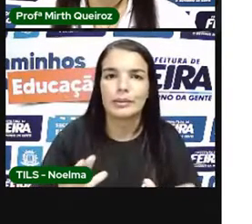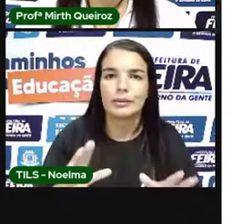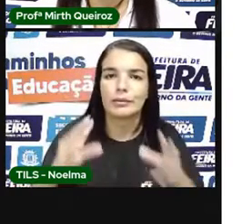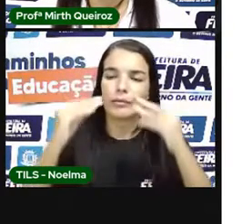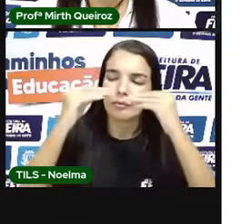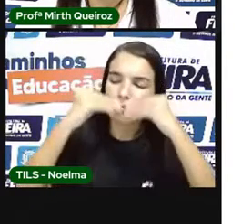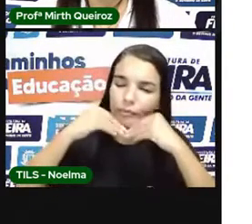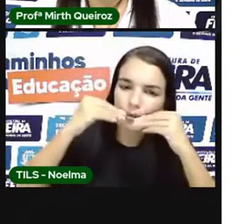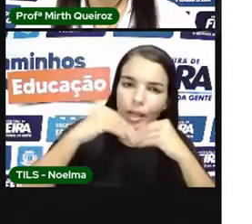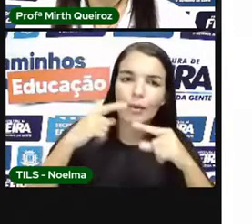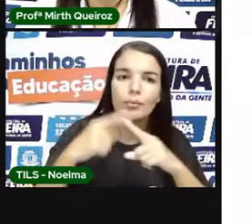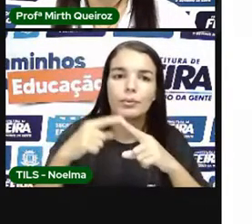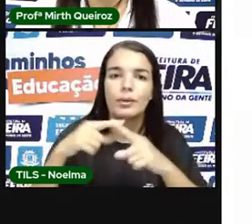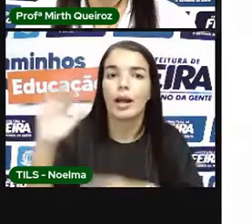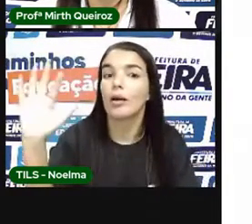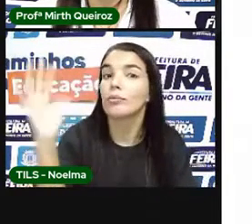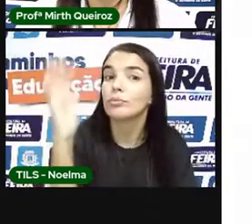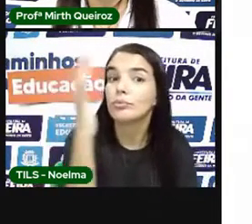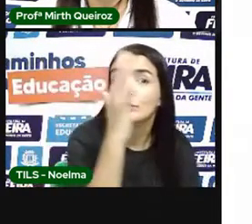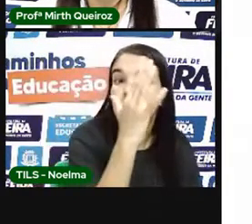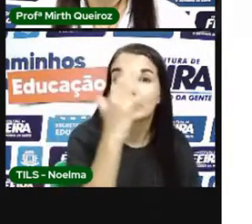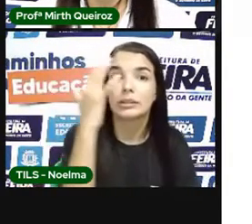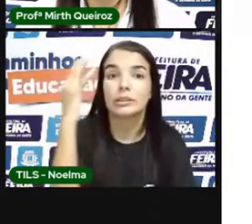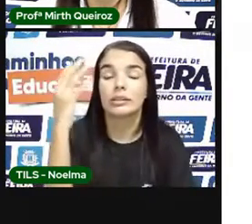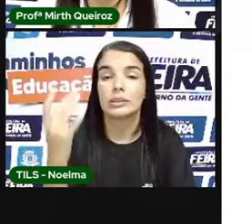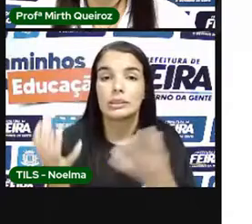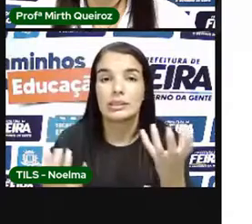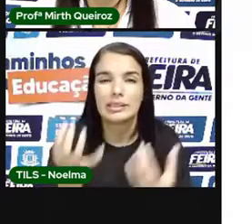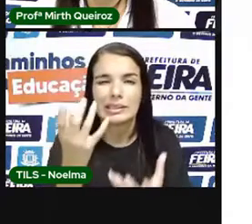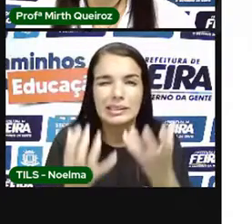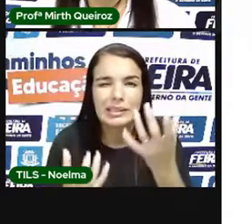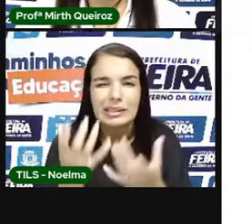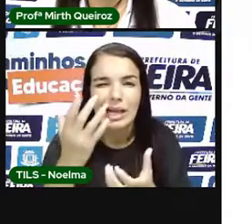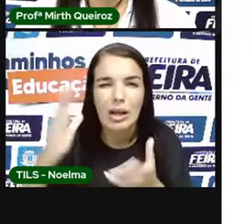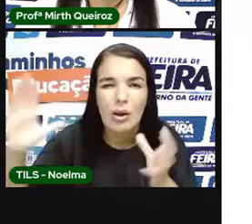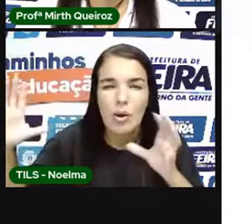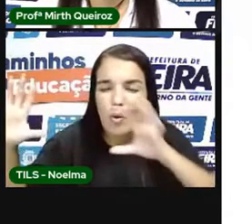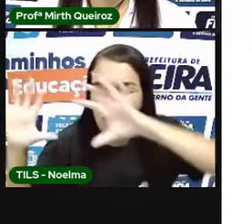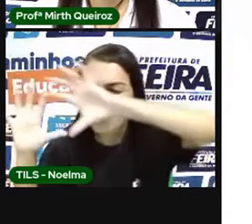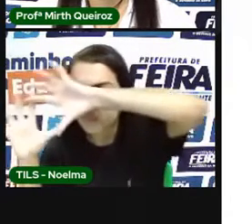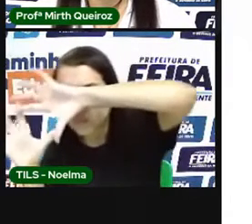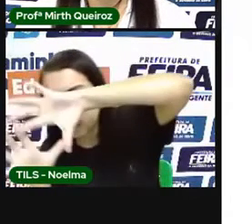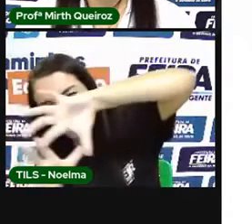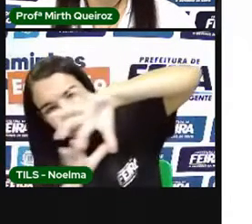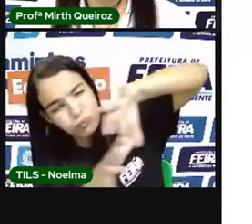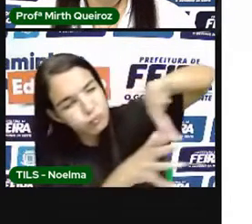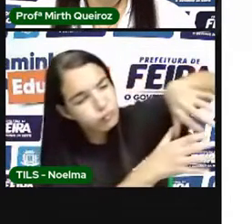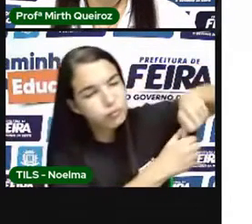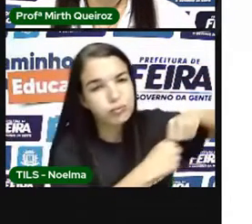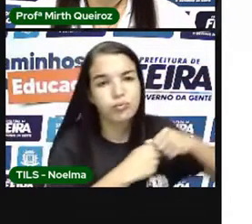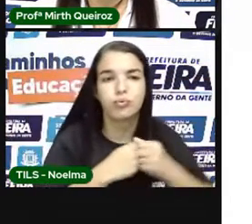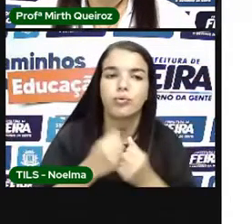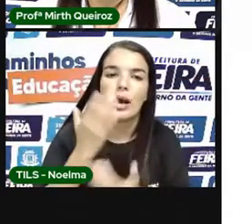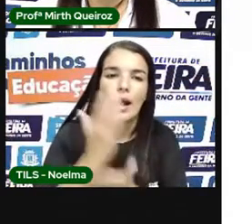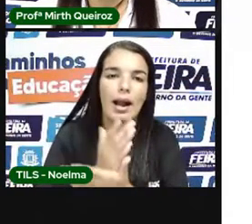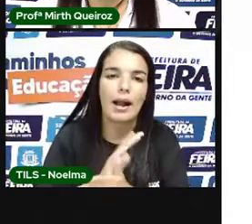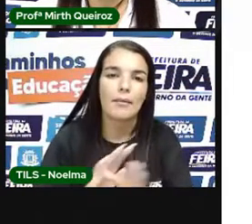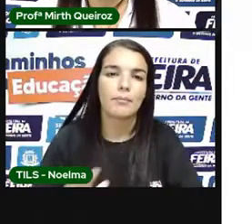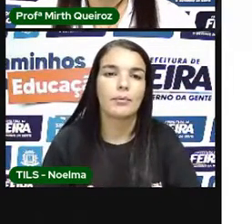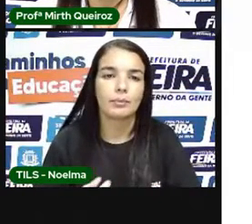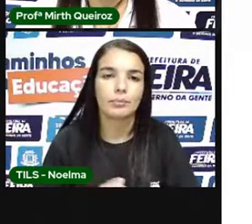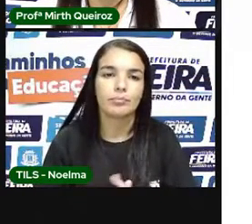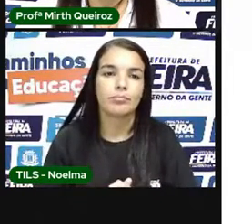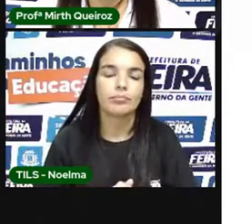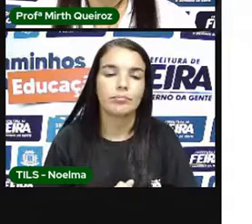Os incêndios Também Devastaram A região Do Pantanal Que vai Do Brasil A Bolívia O relatório